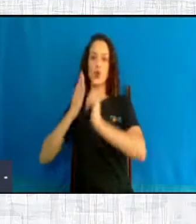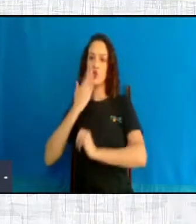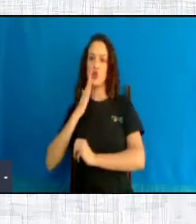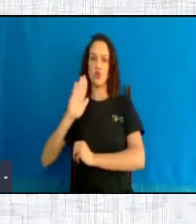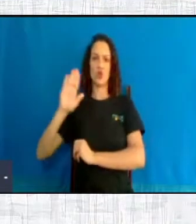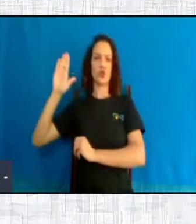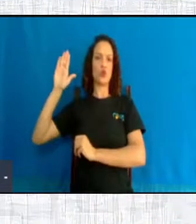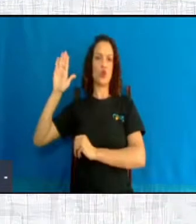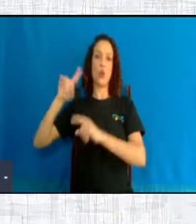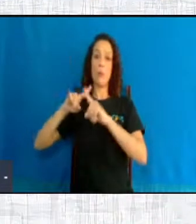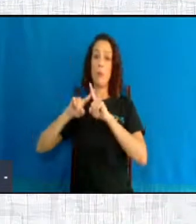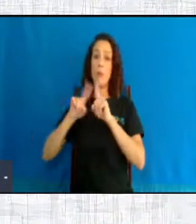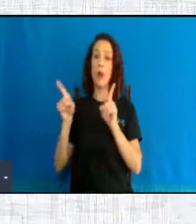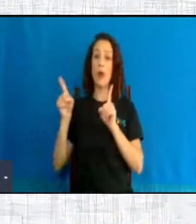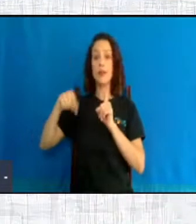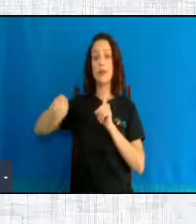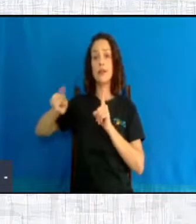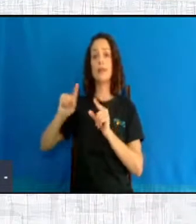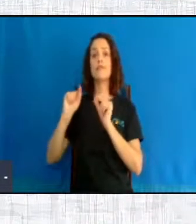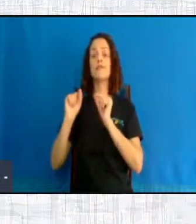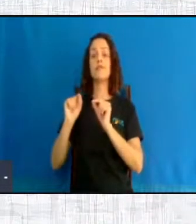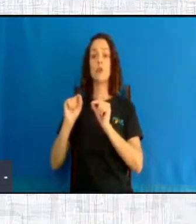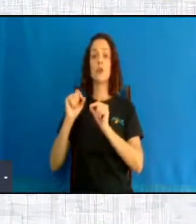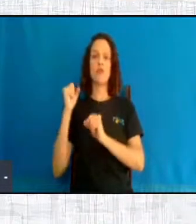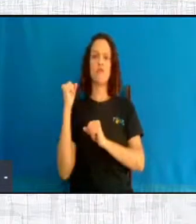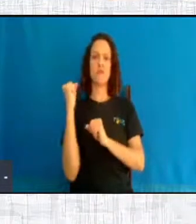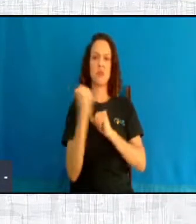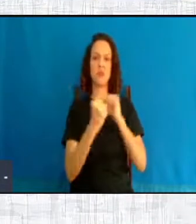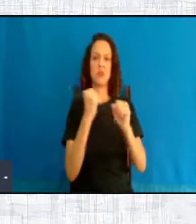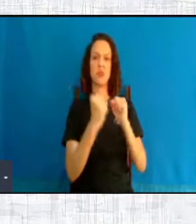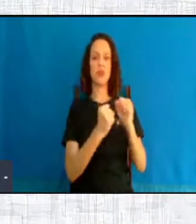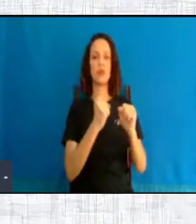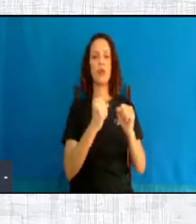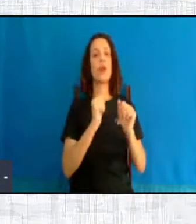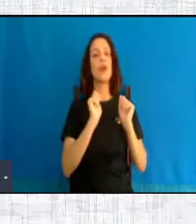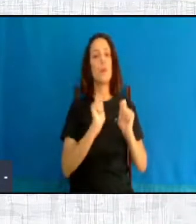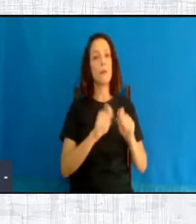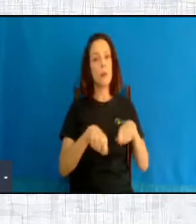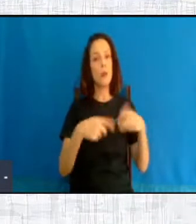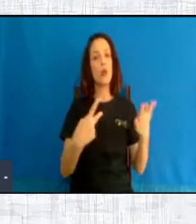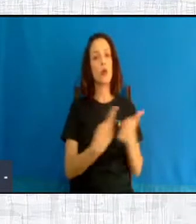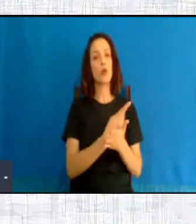bebês e a possibilidade de graves sequelas orgânicas e psíquicas para as mulheres.